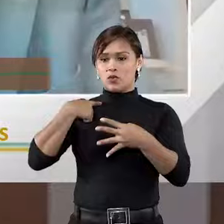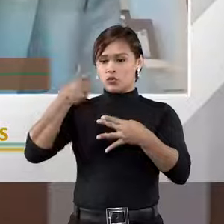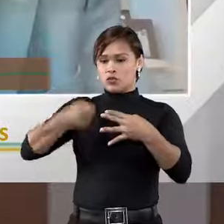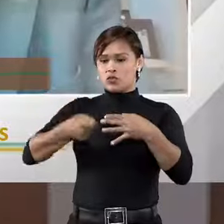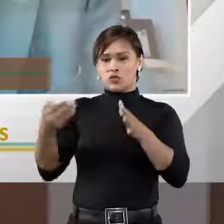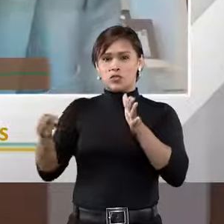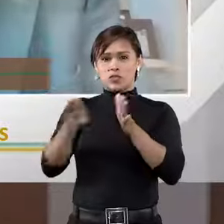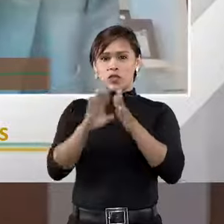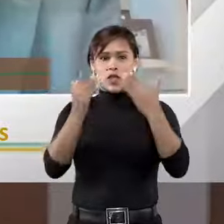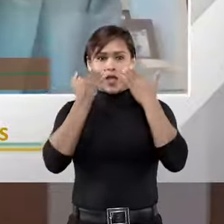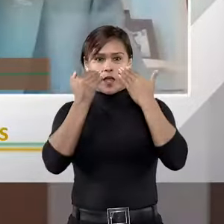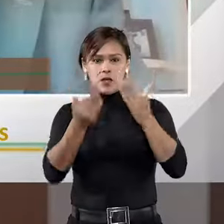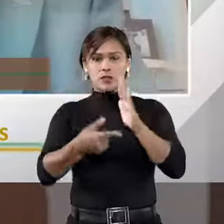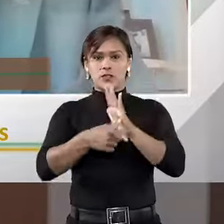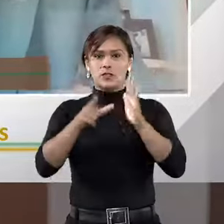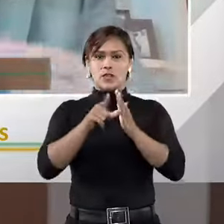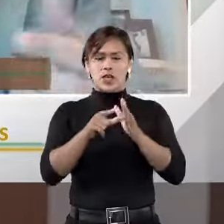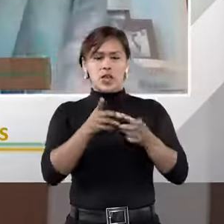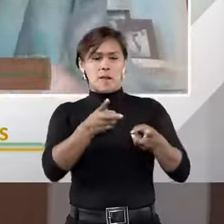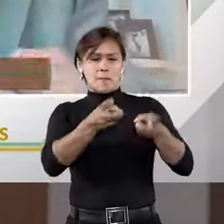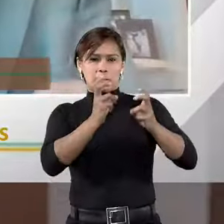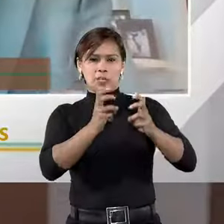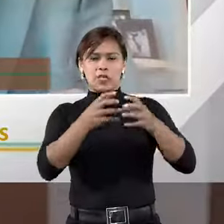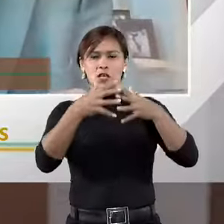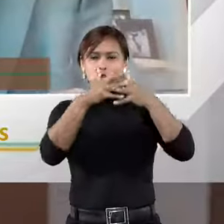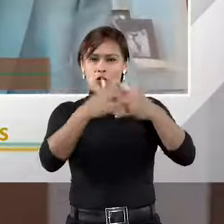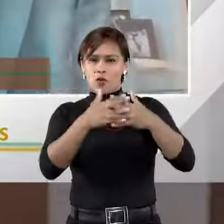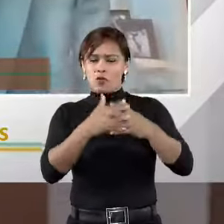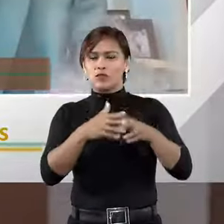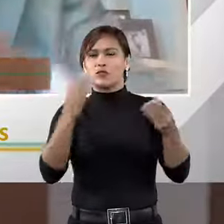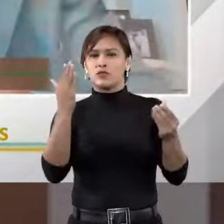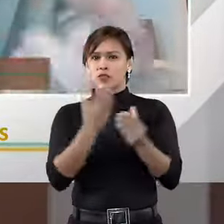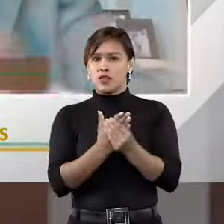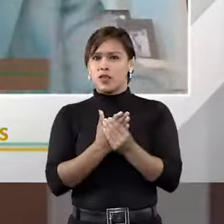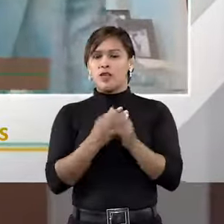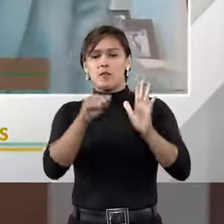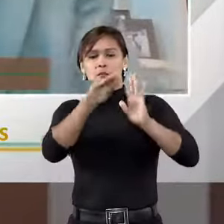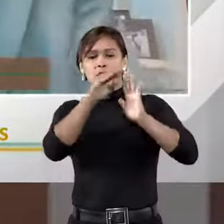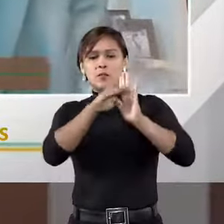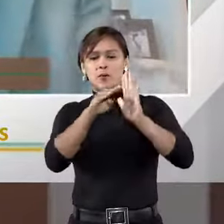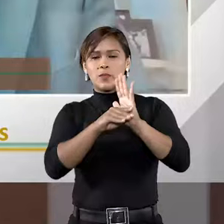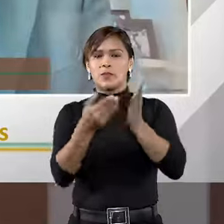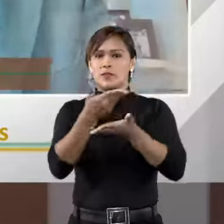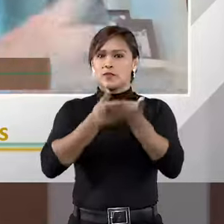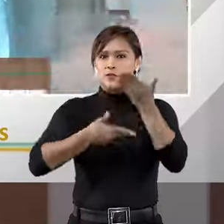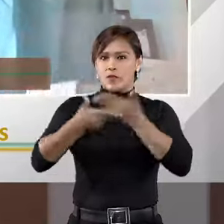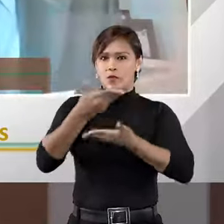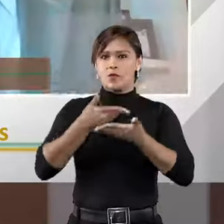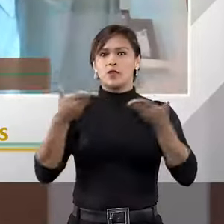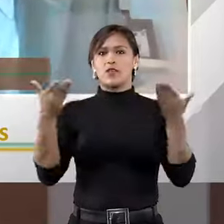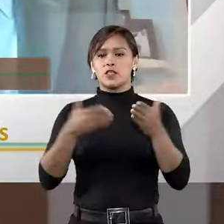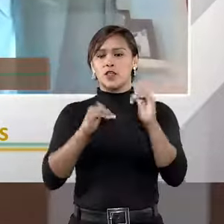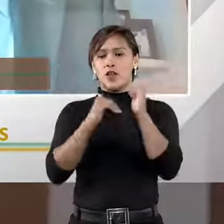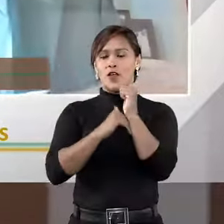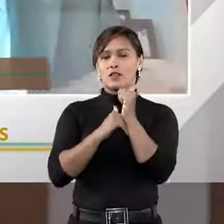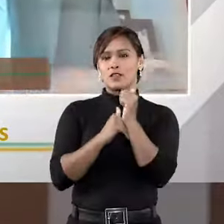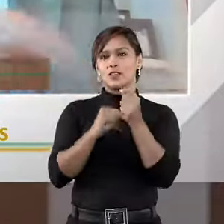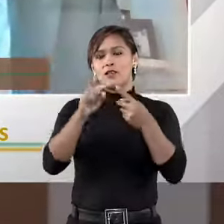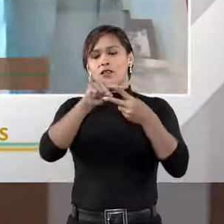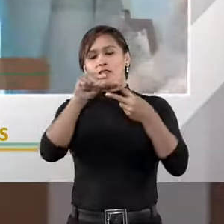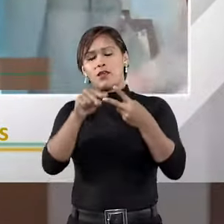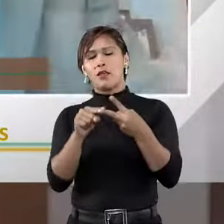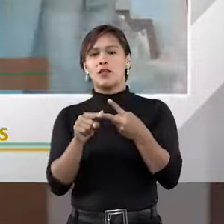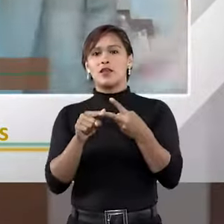momento de uma audiência preliminar e constata que pela complexidade do caso, pelos fatores ali envolvidos, eventualmente, confidencialidade,